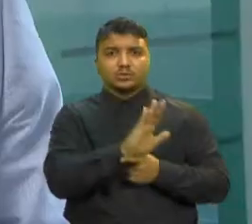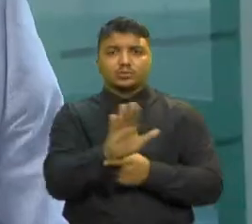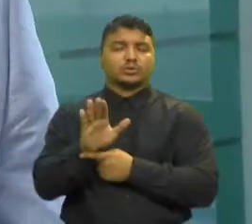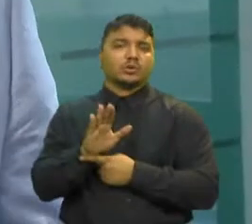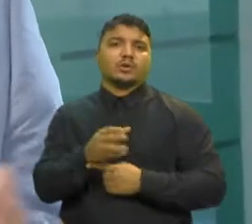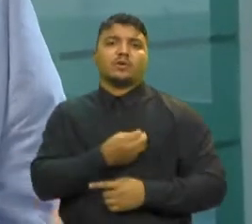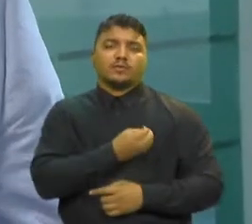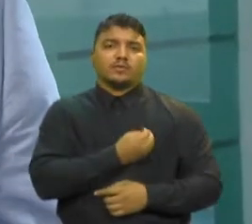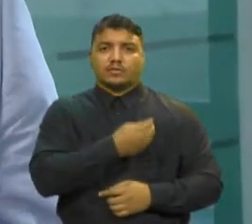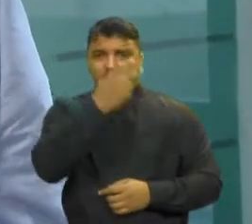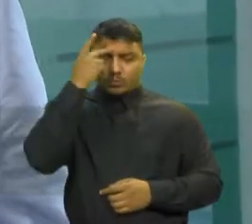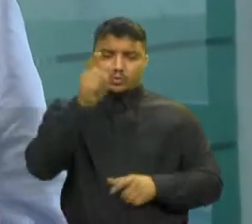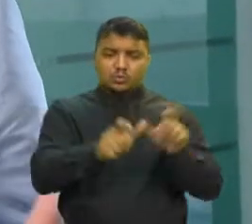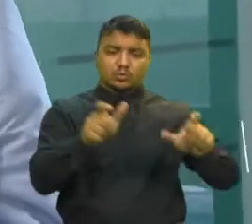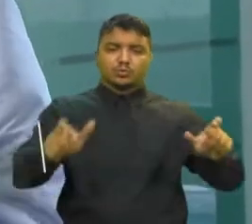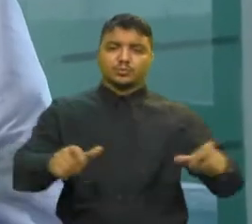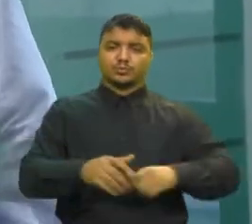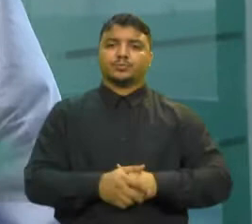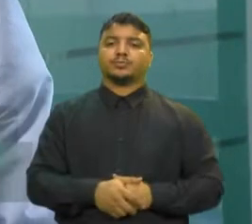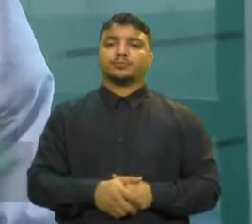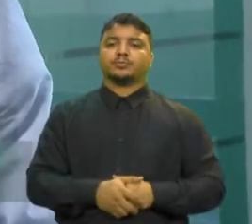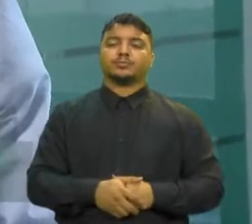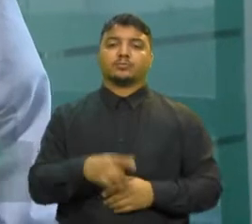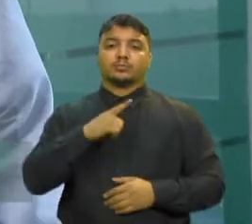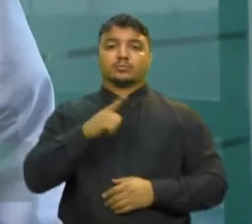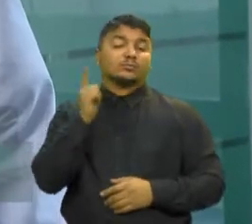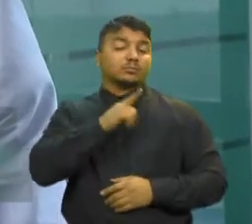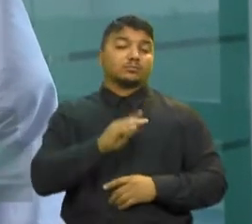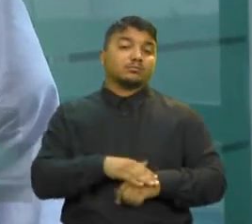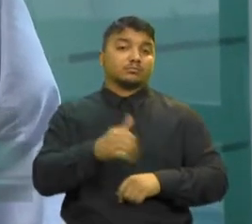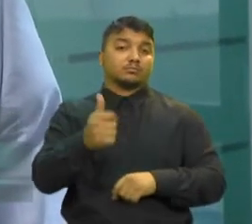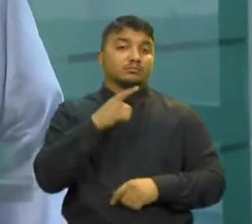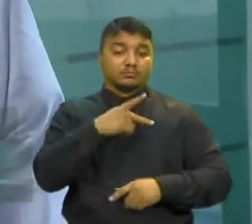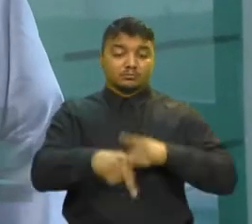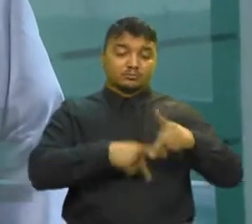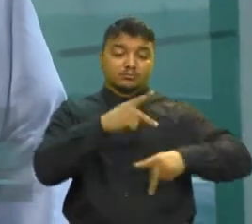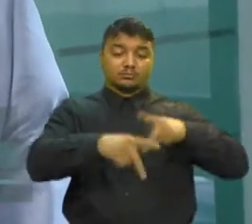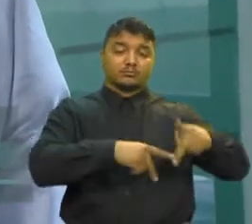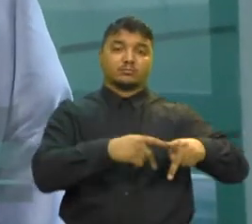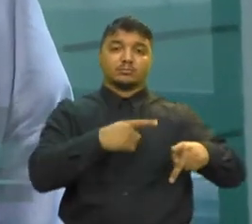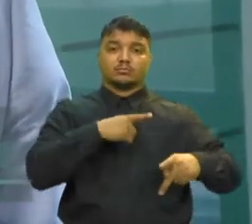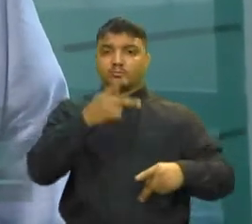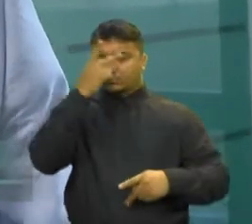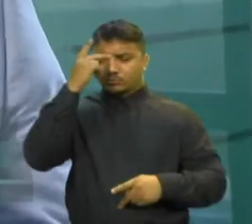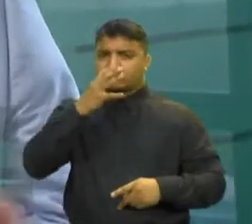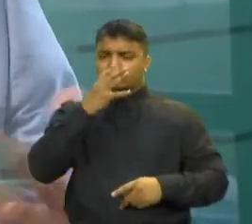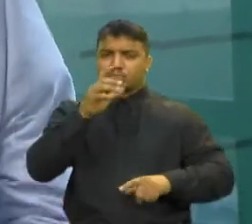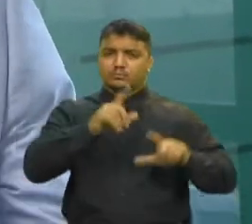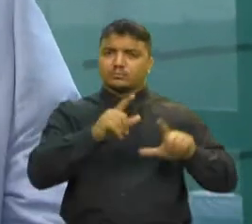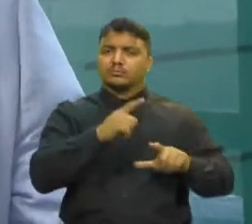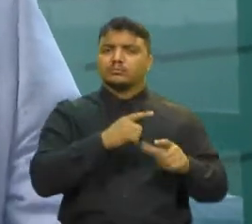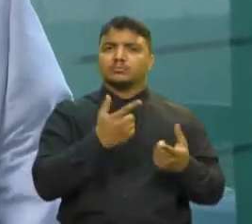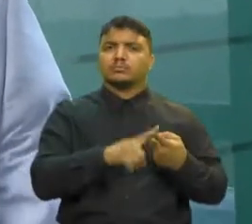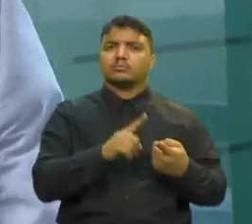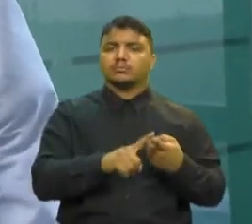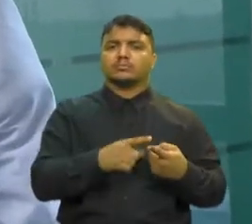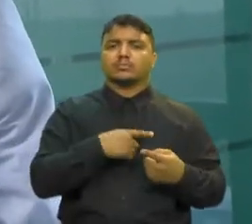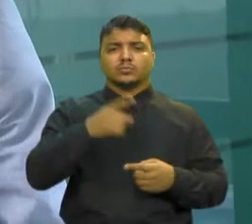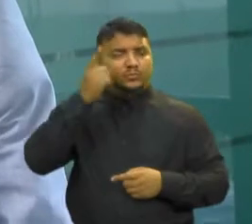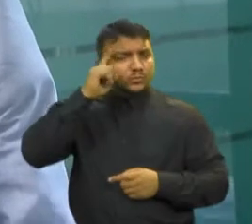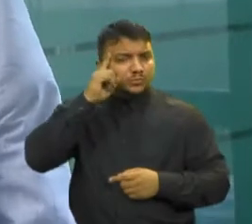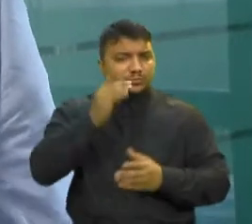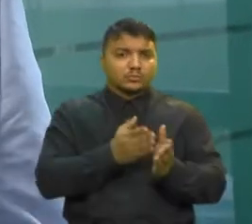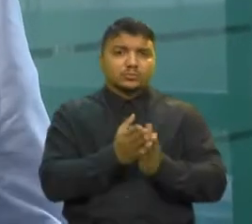Levar a economia de alta qualidade para a nossa população, para o telespectador O dia a dia dos problemas